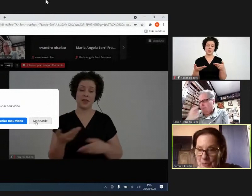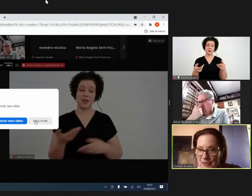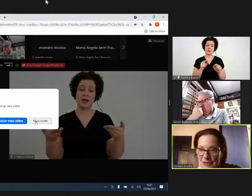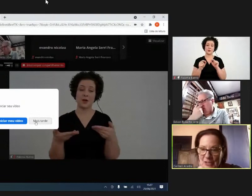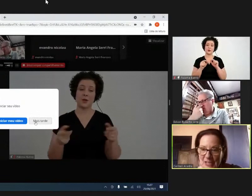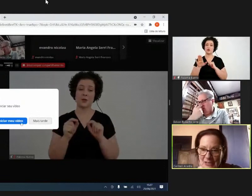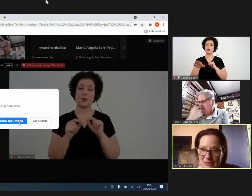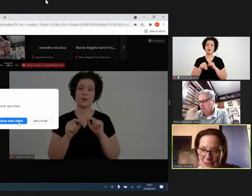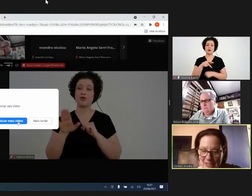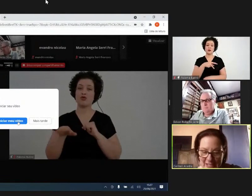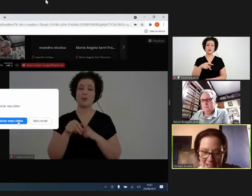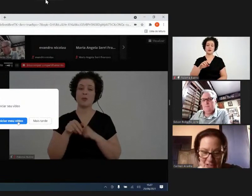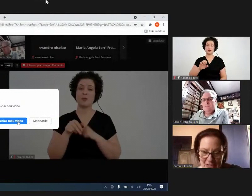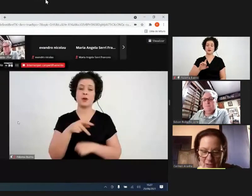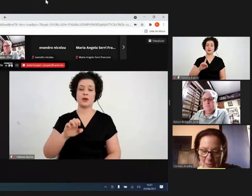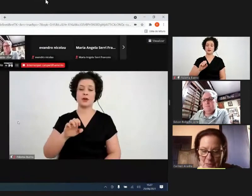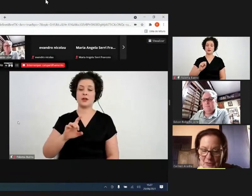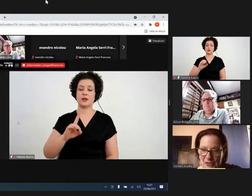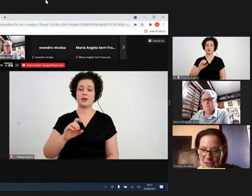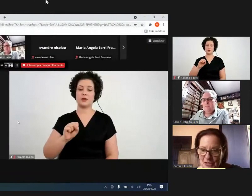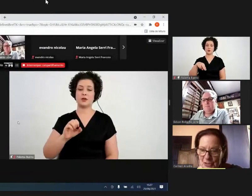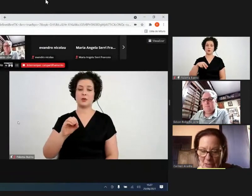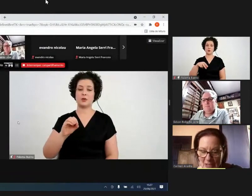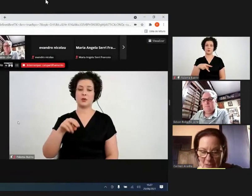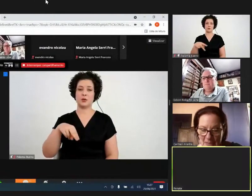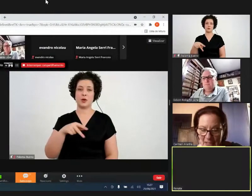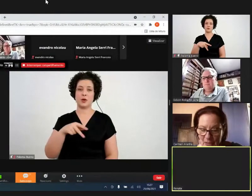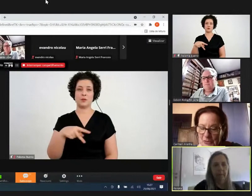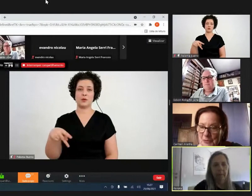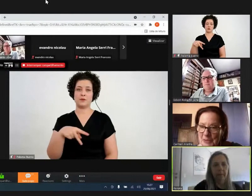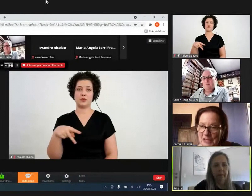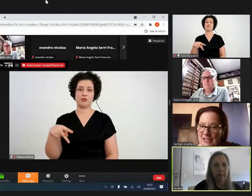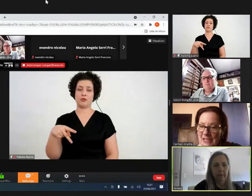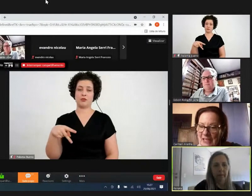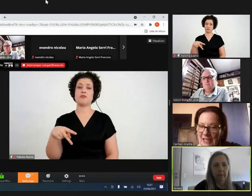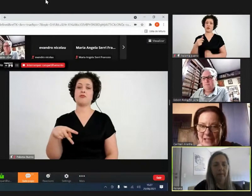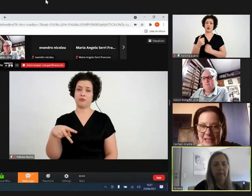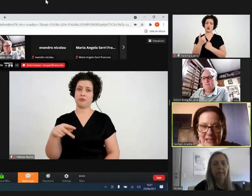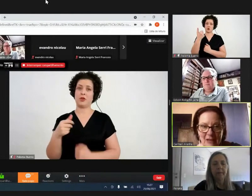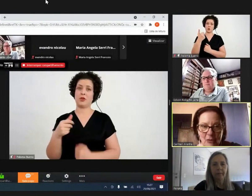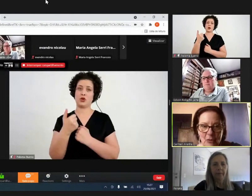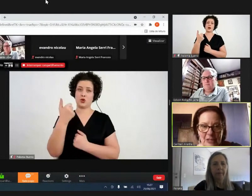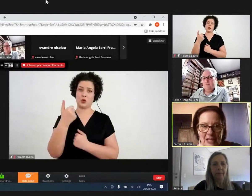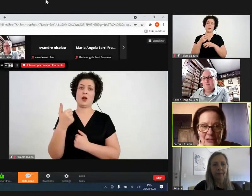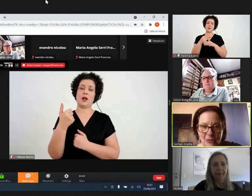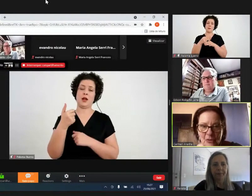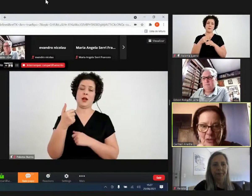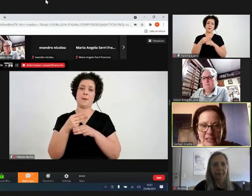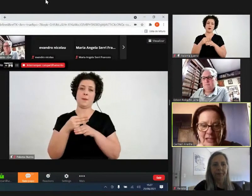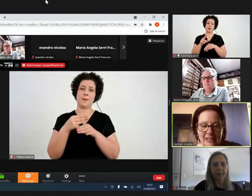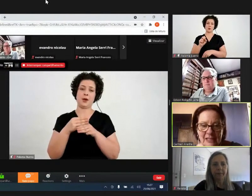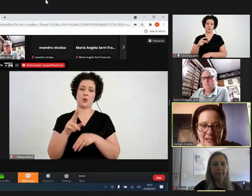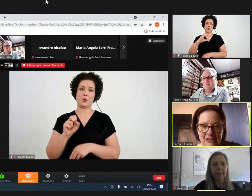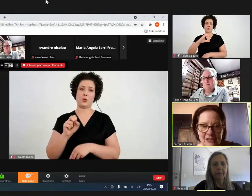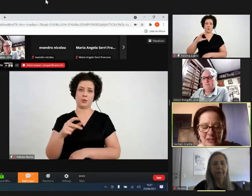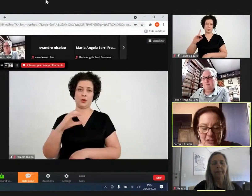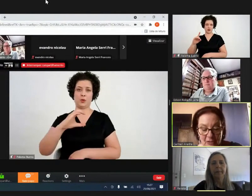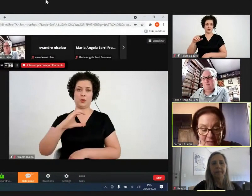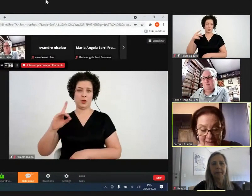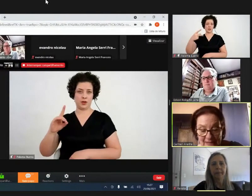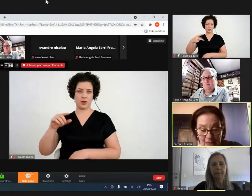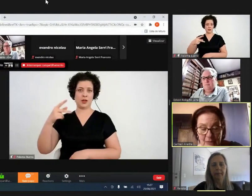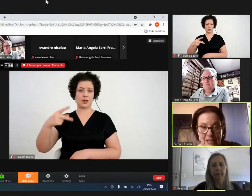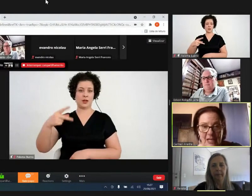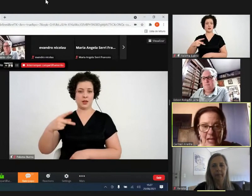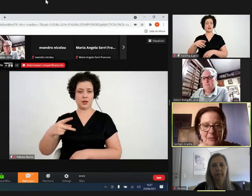chamar o professor Edson Leite, que é o professor titular do MAC USP, e que é o coordenador, né, da Divisão